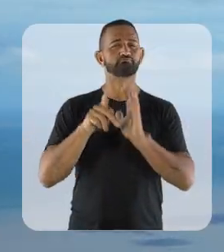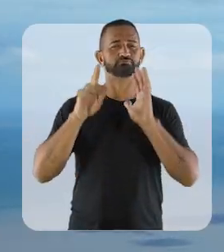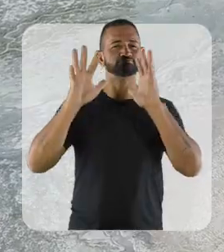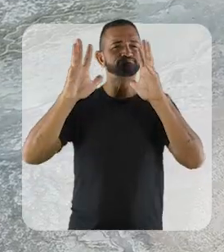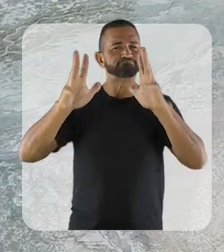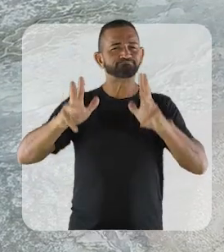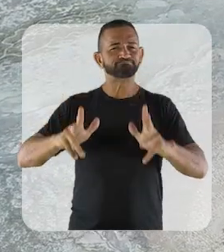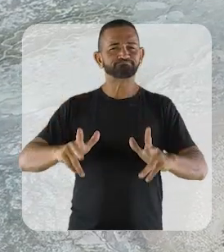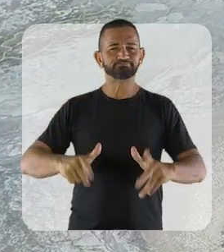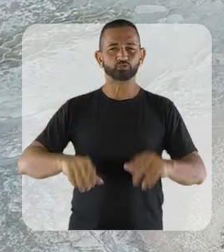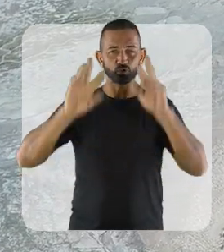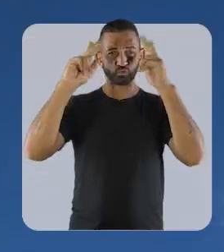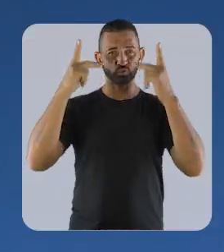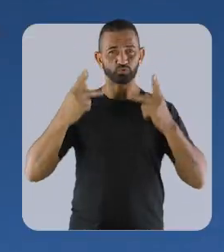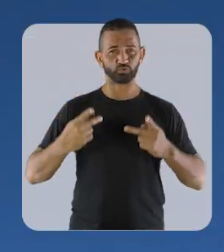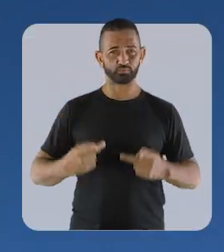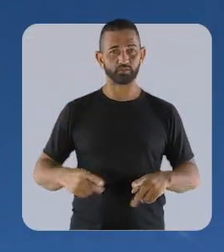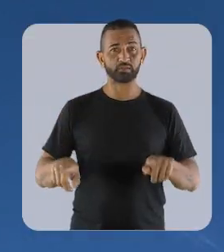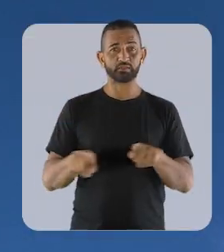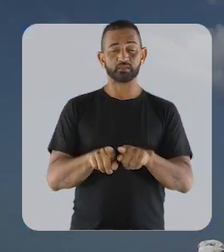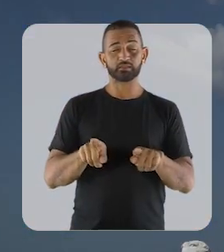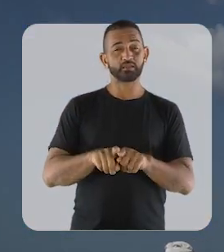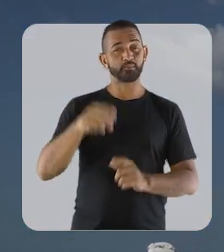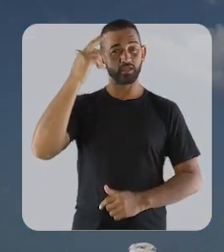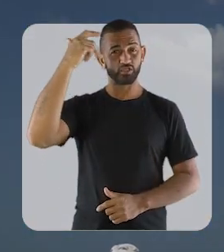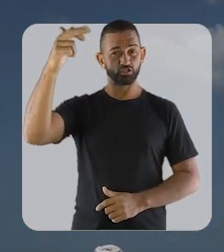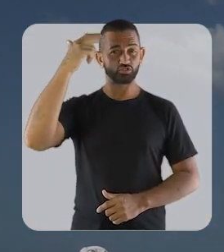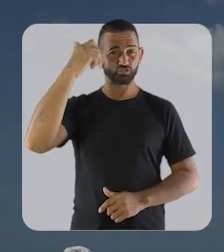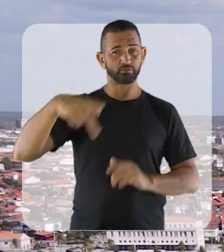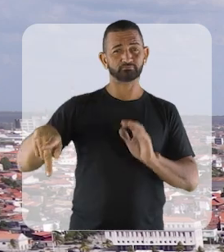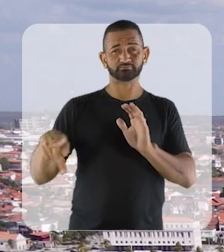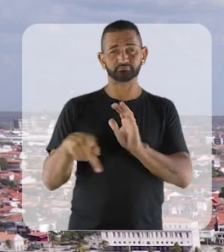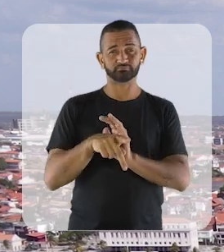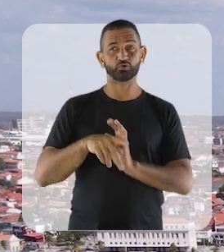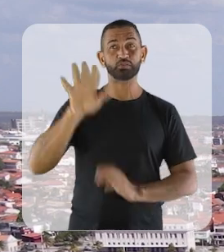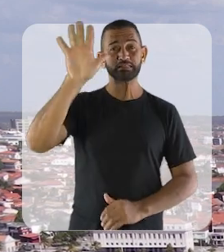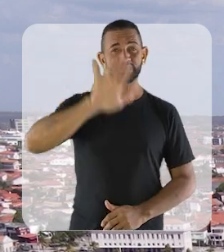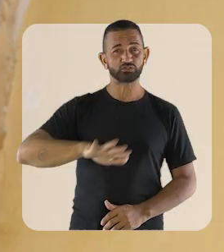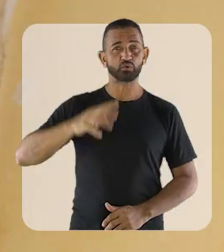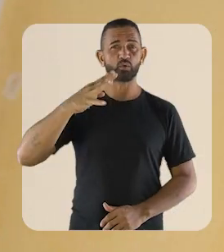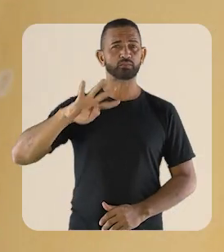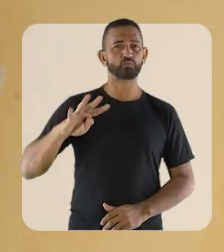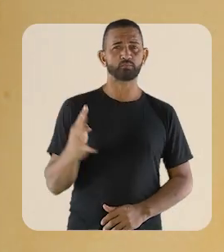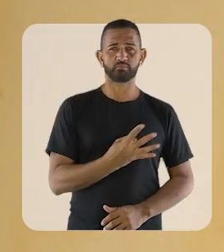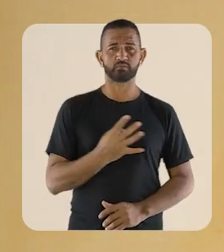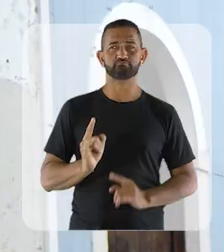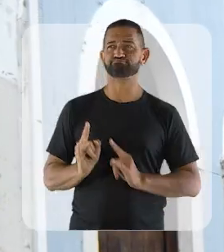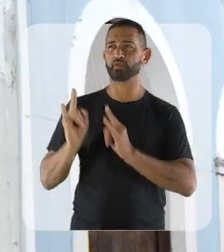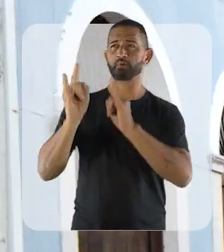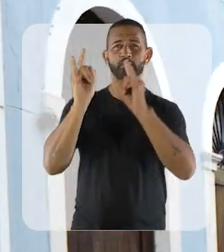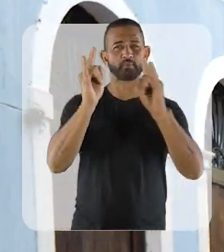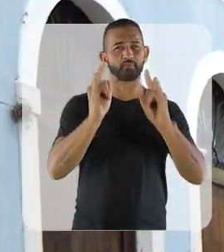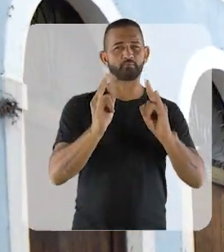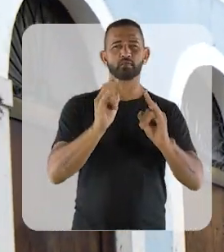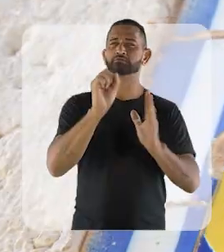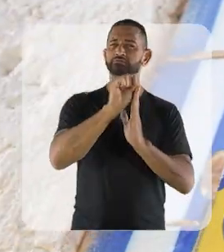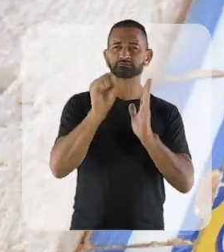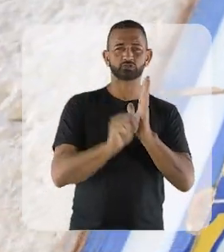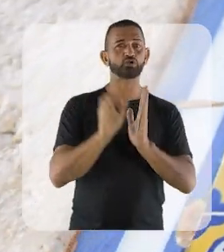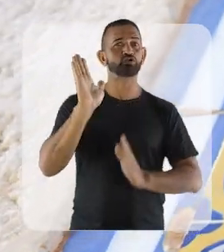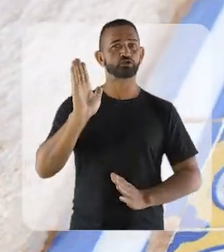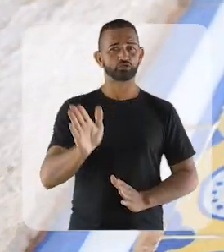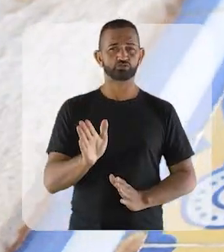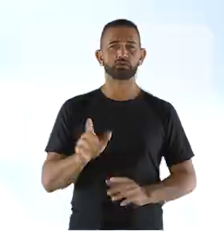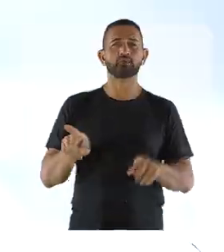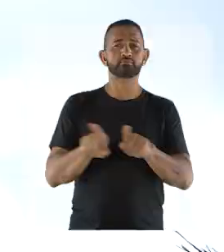da humanidade e patrimônio histórico e artístico nacional. São mais de 4 mil casarões seculares, maior conjunto